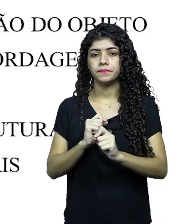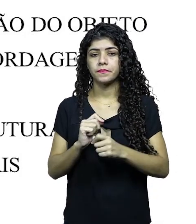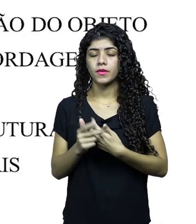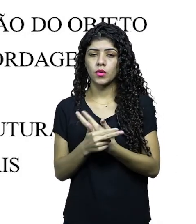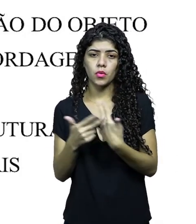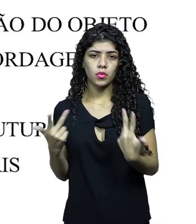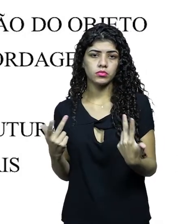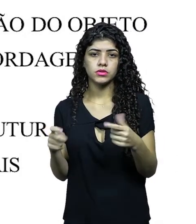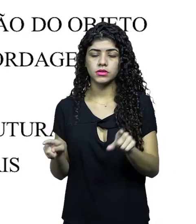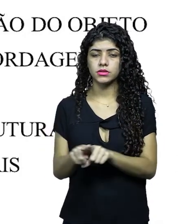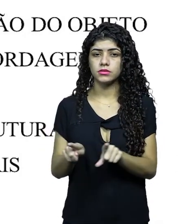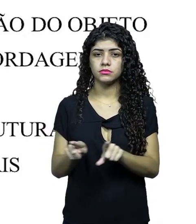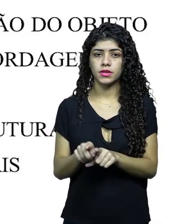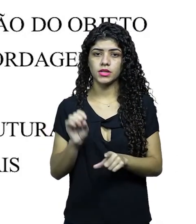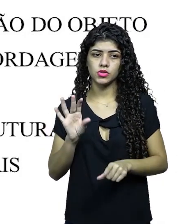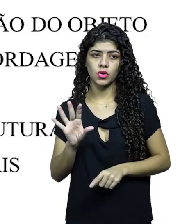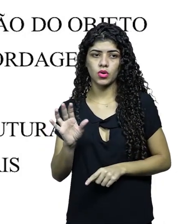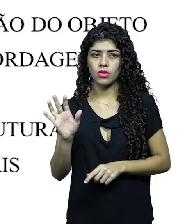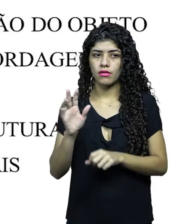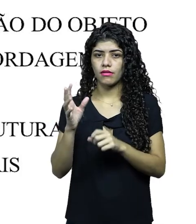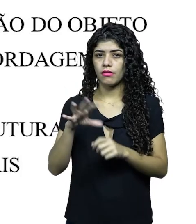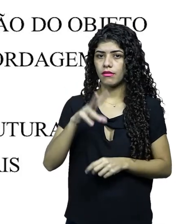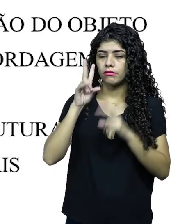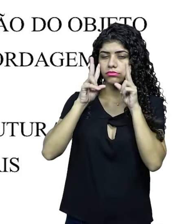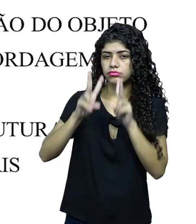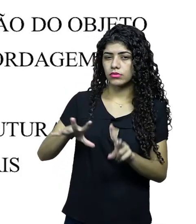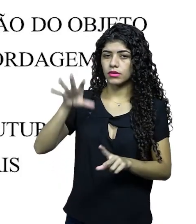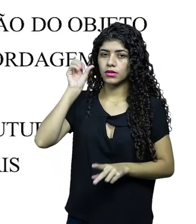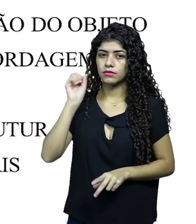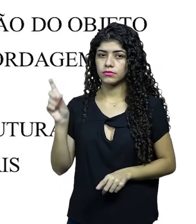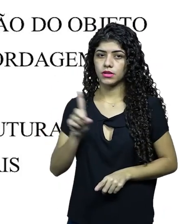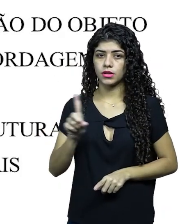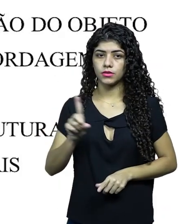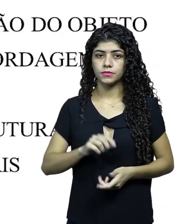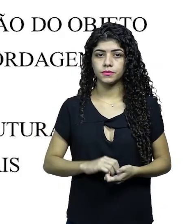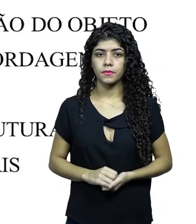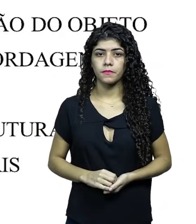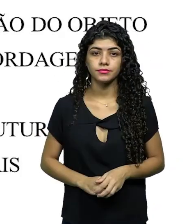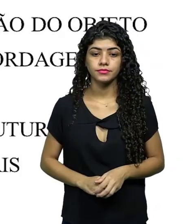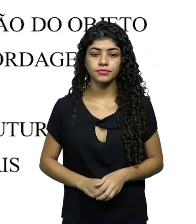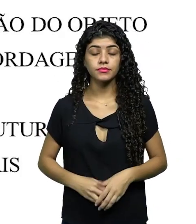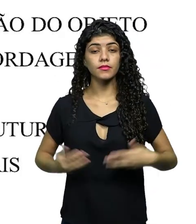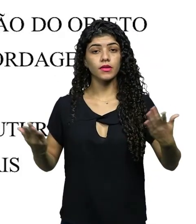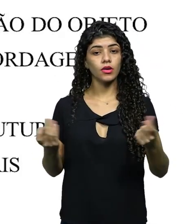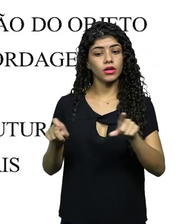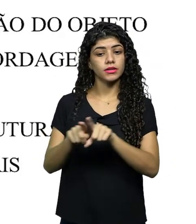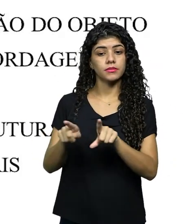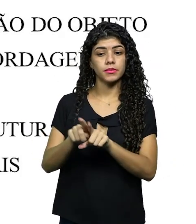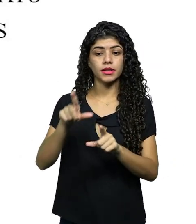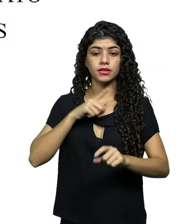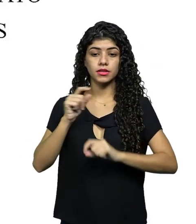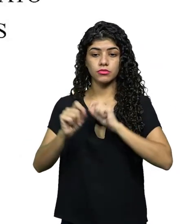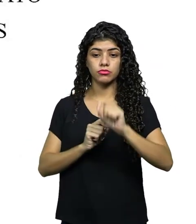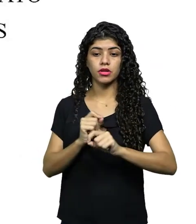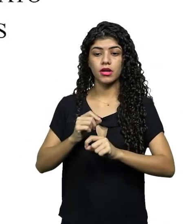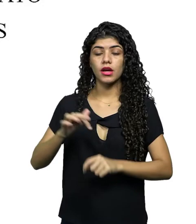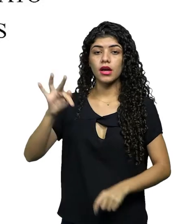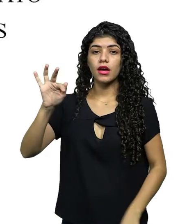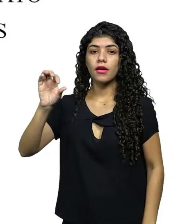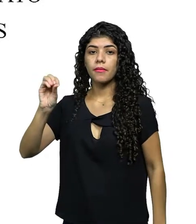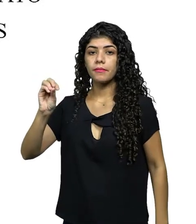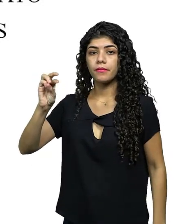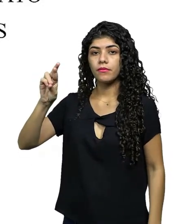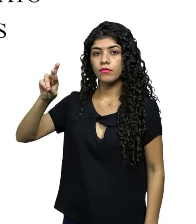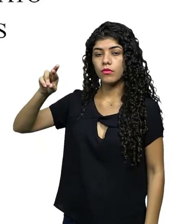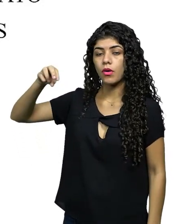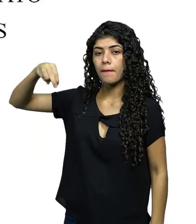pode citar outras obras que não apenas as audiovisuais, tá? E a gente entrou aqui em